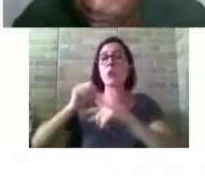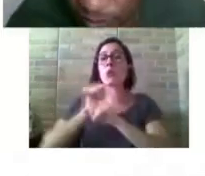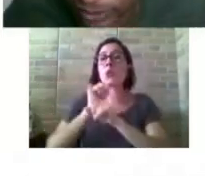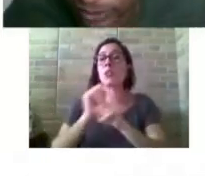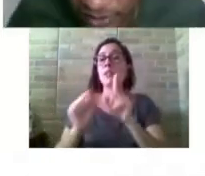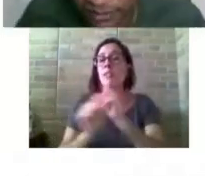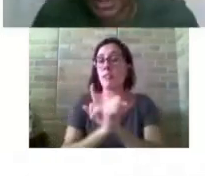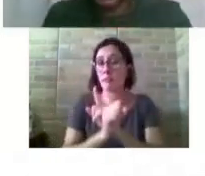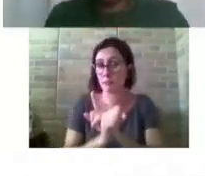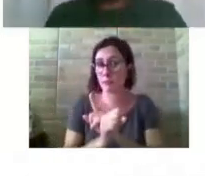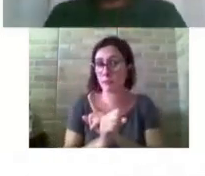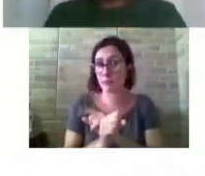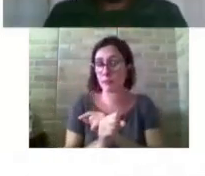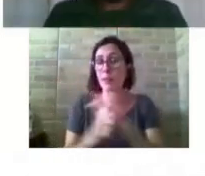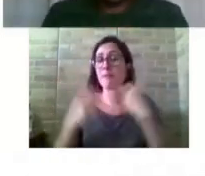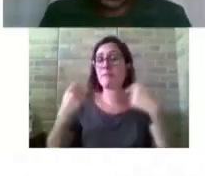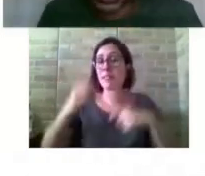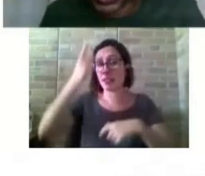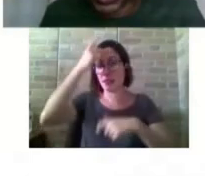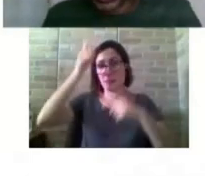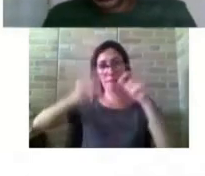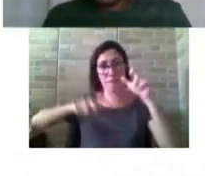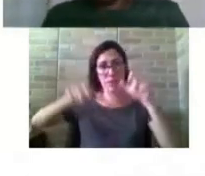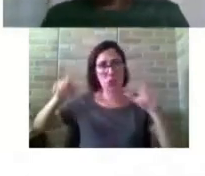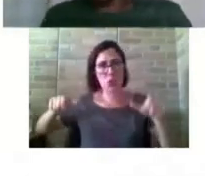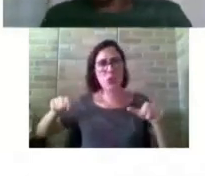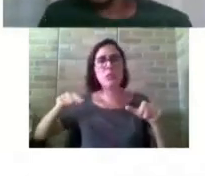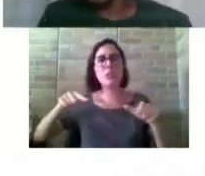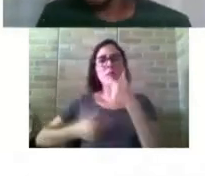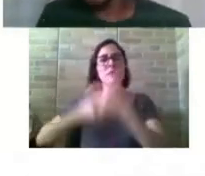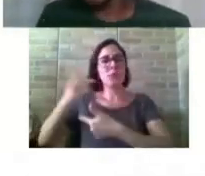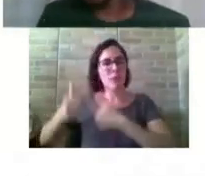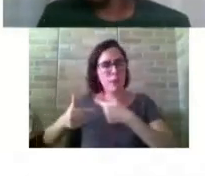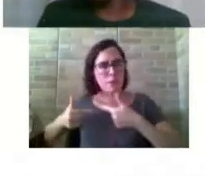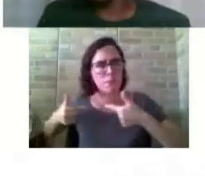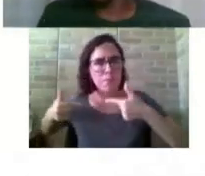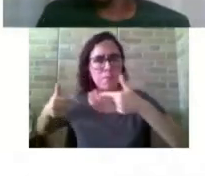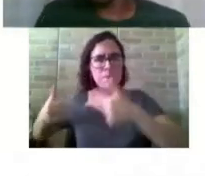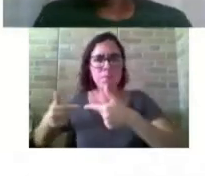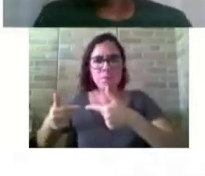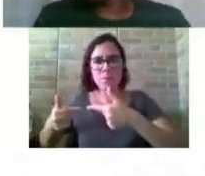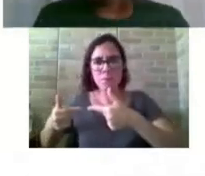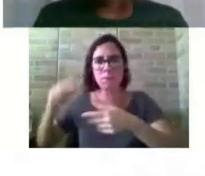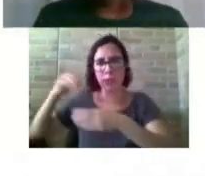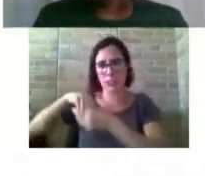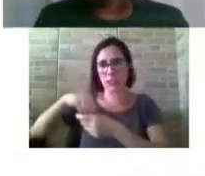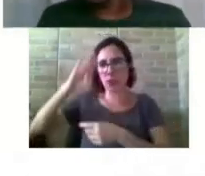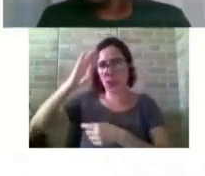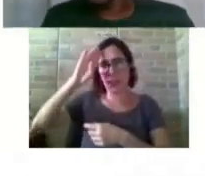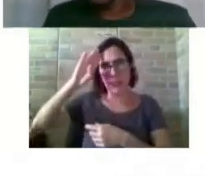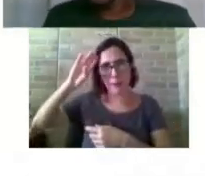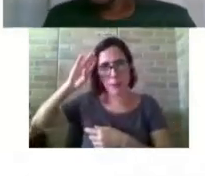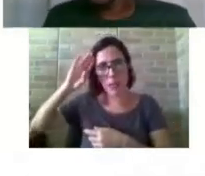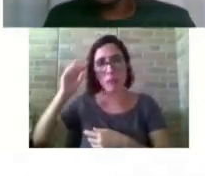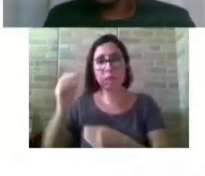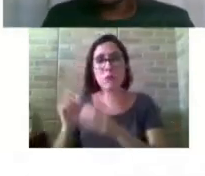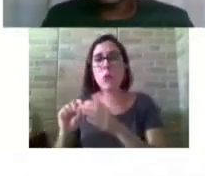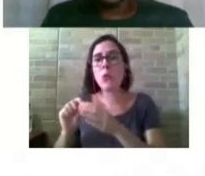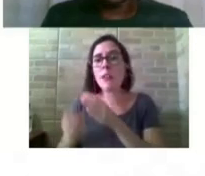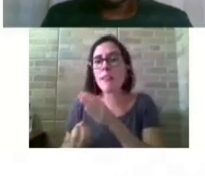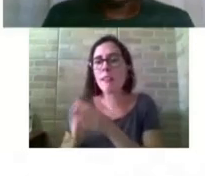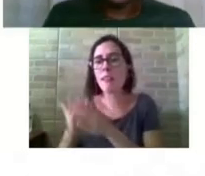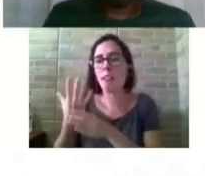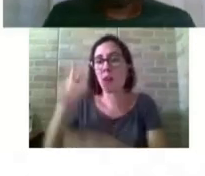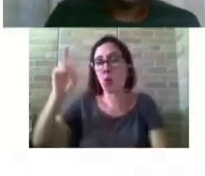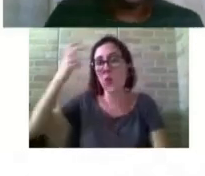desses atores, de toda a comunidade acadêmica, para a criação de uma nova cultura.